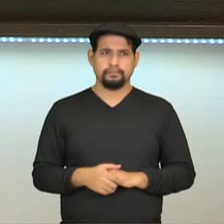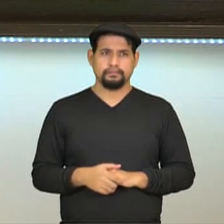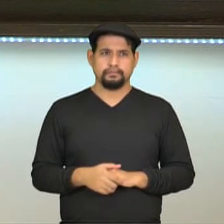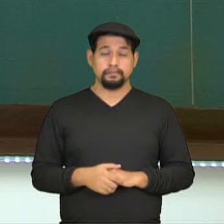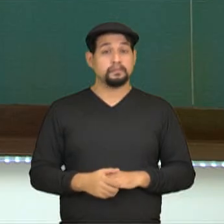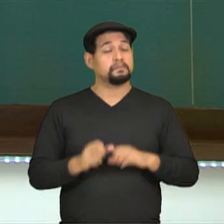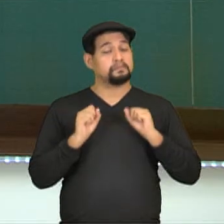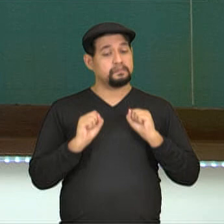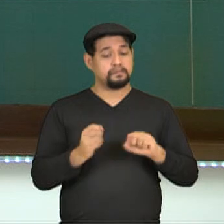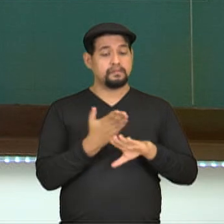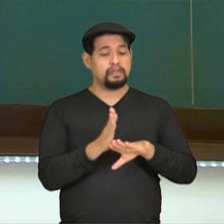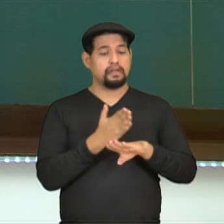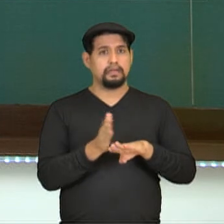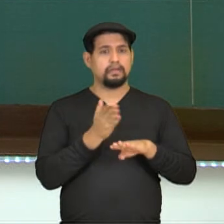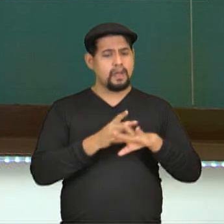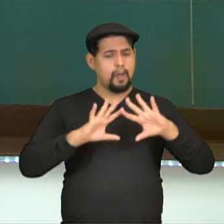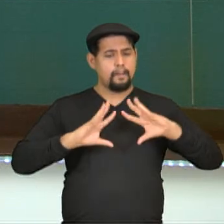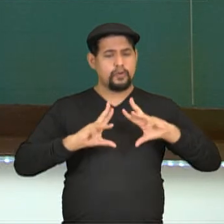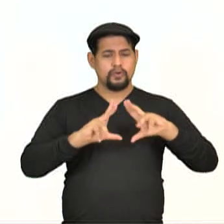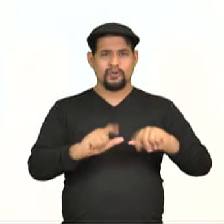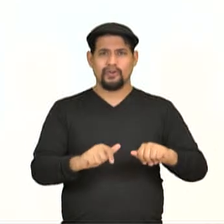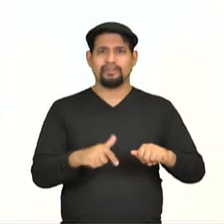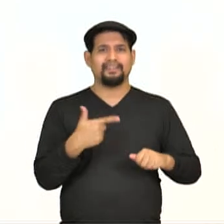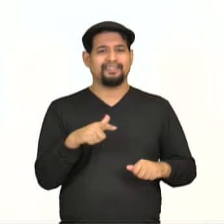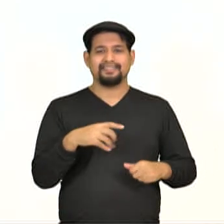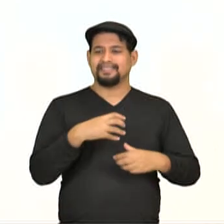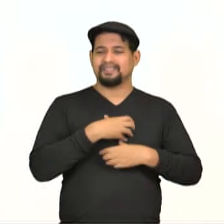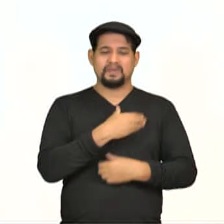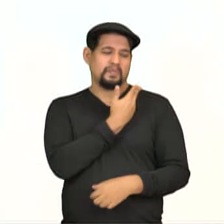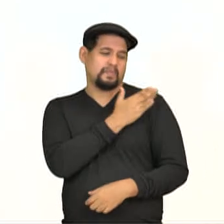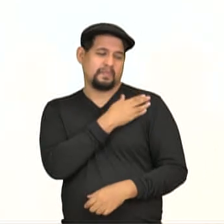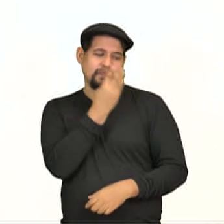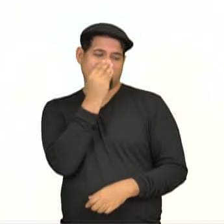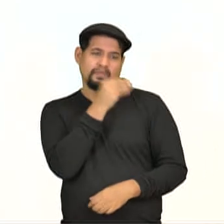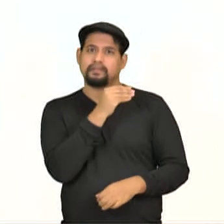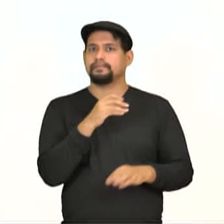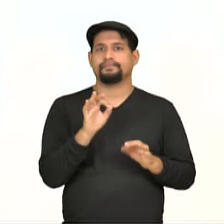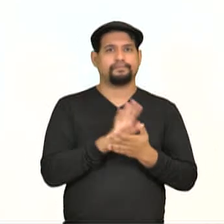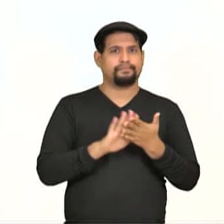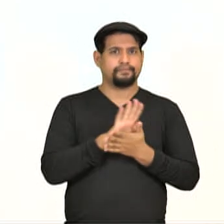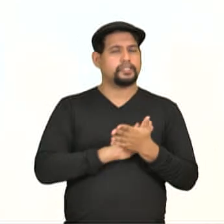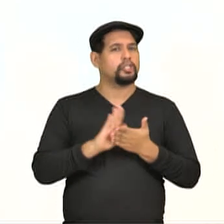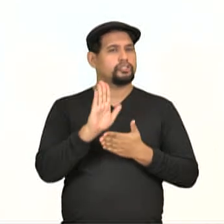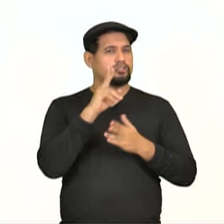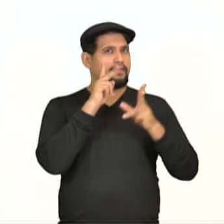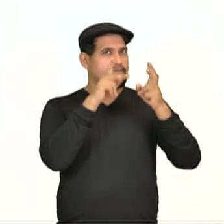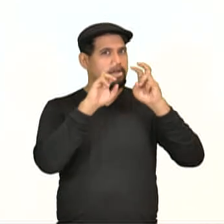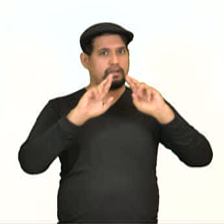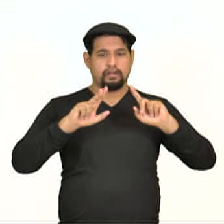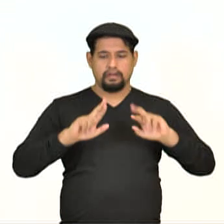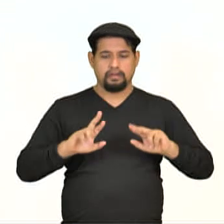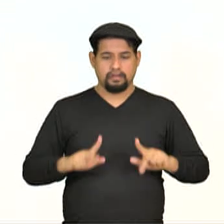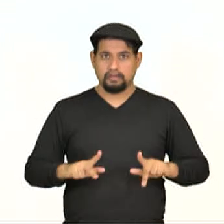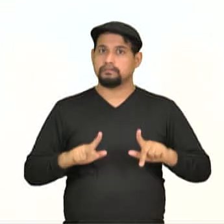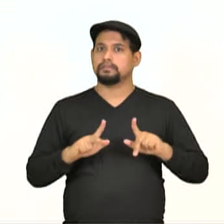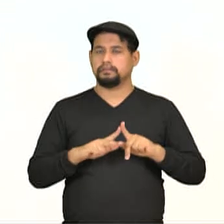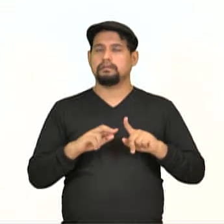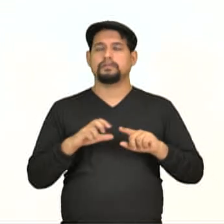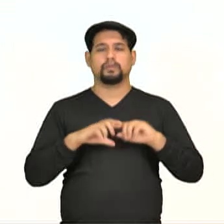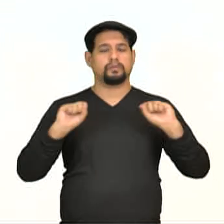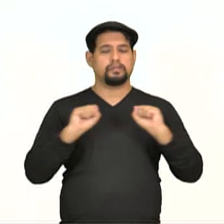Ele pode ser praticado por todos sem nenhuma forma de discriminação, então a gente já vê uma diferença entre o esporte de